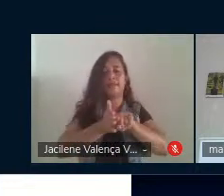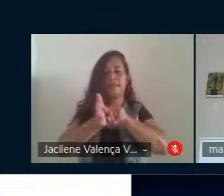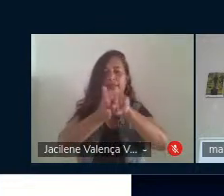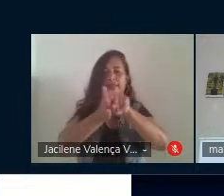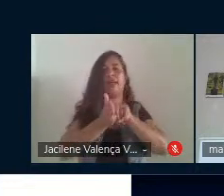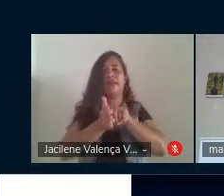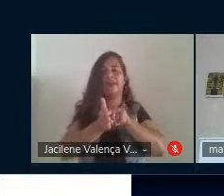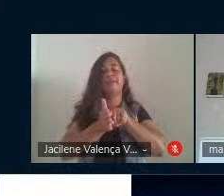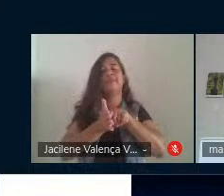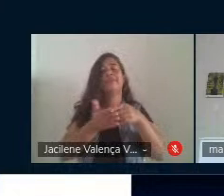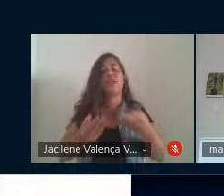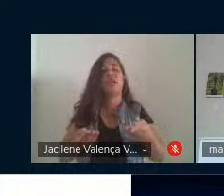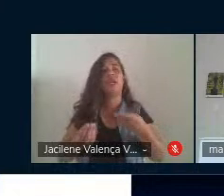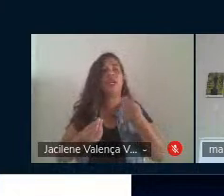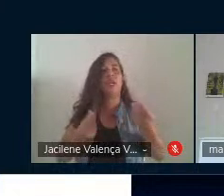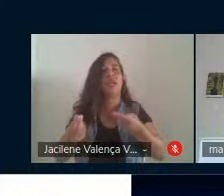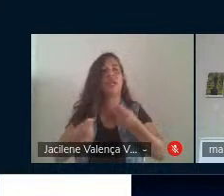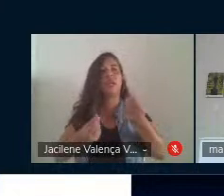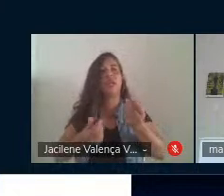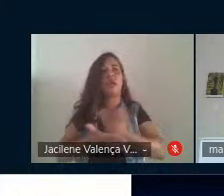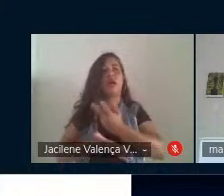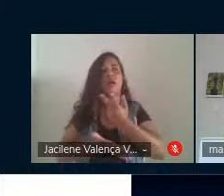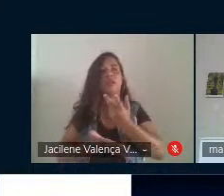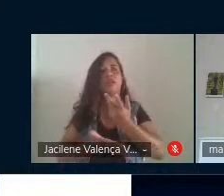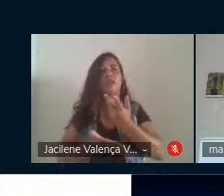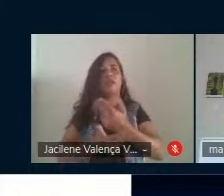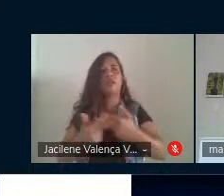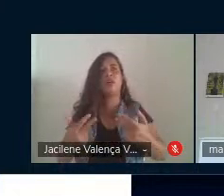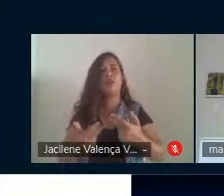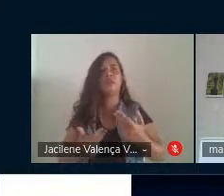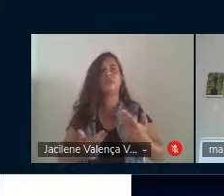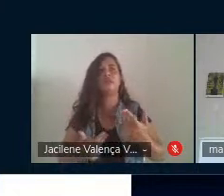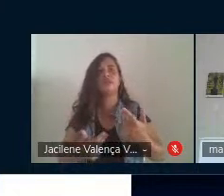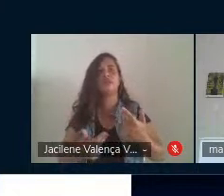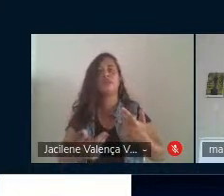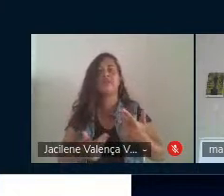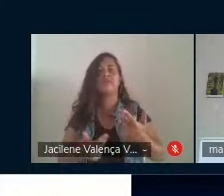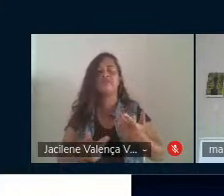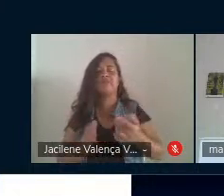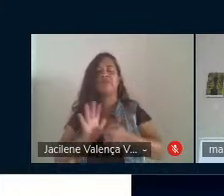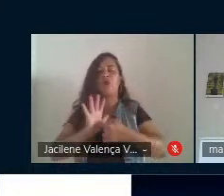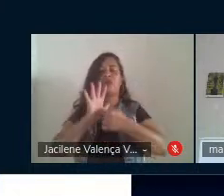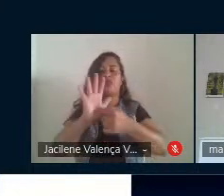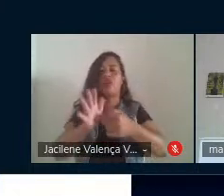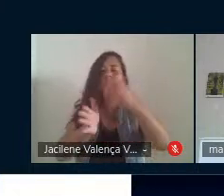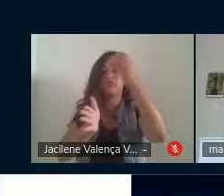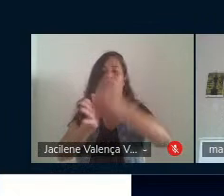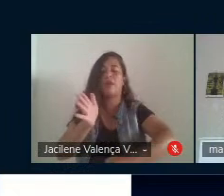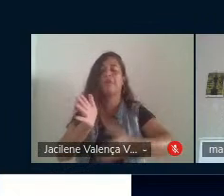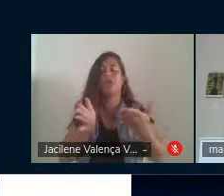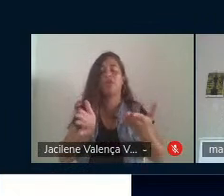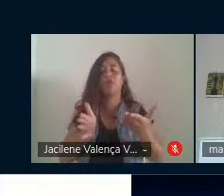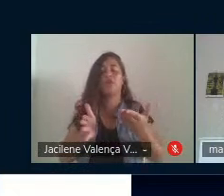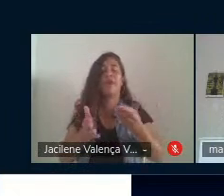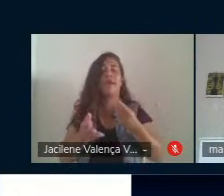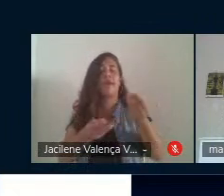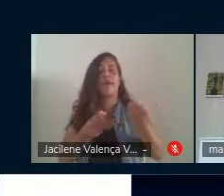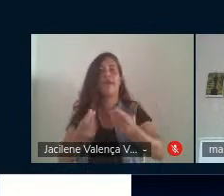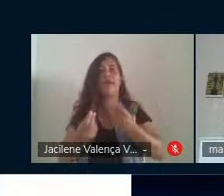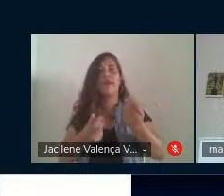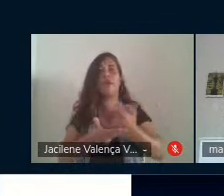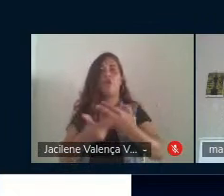a situação que nós assumimos aqui, trouxemos neste capítulo, é uma situação